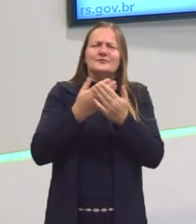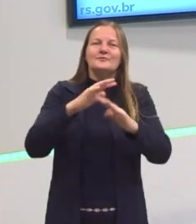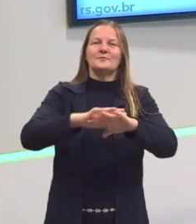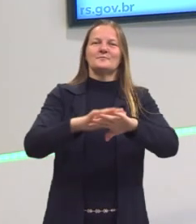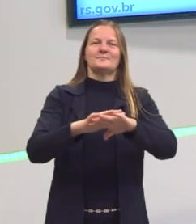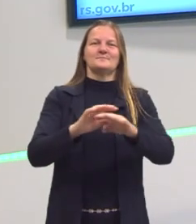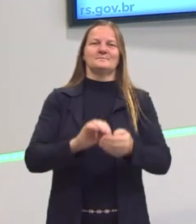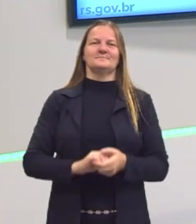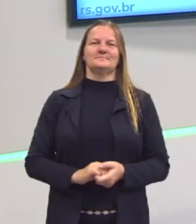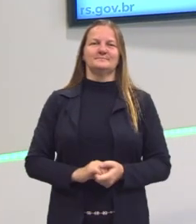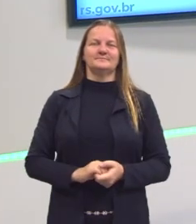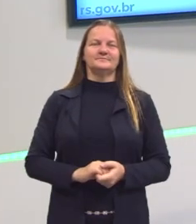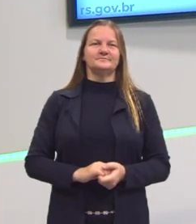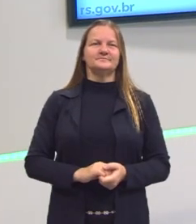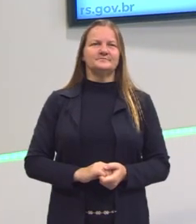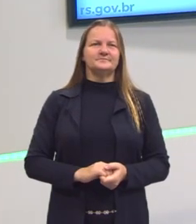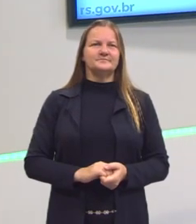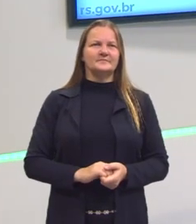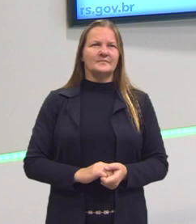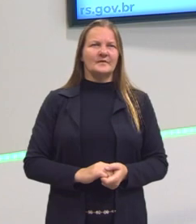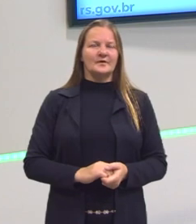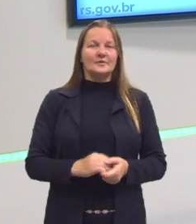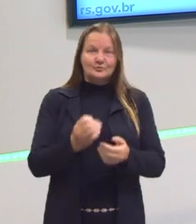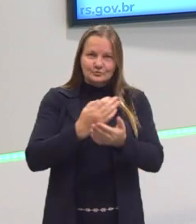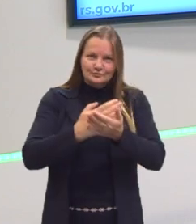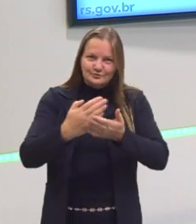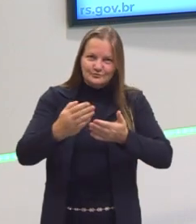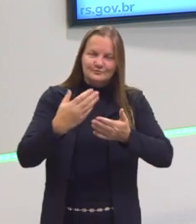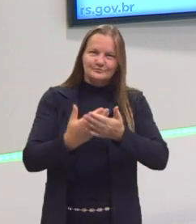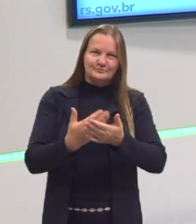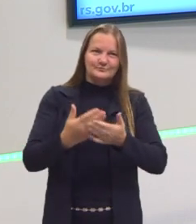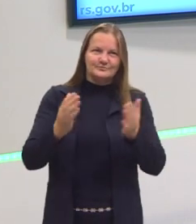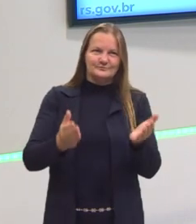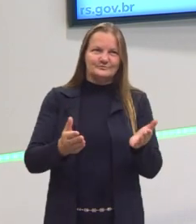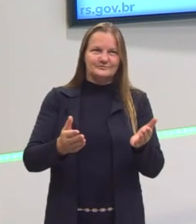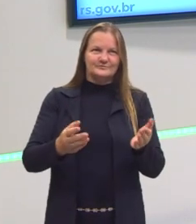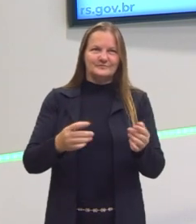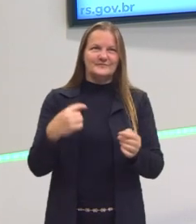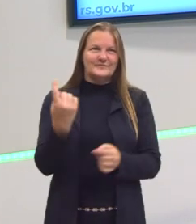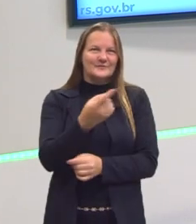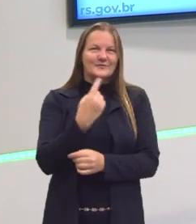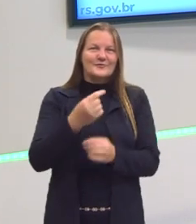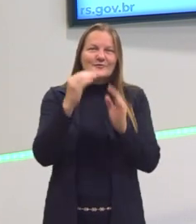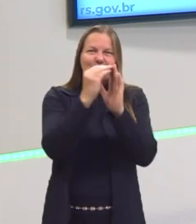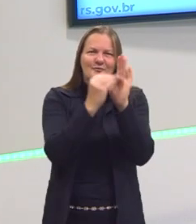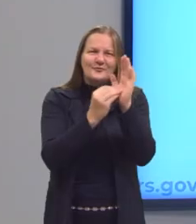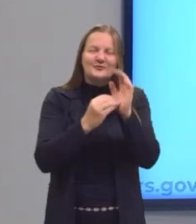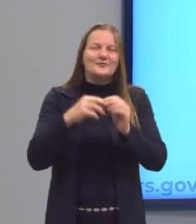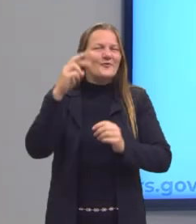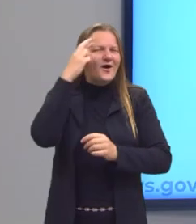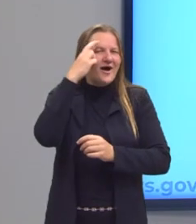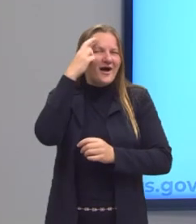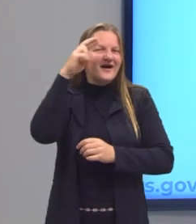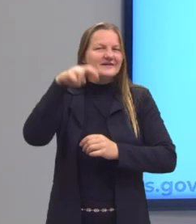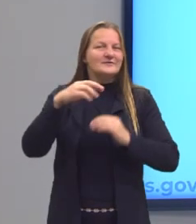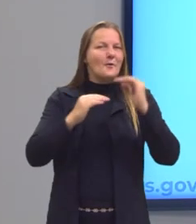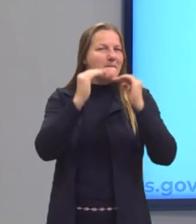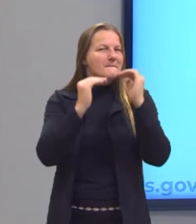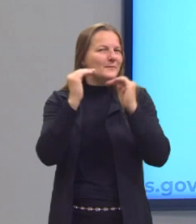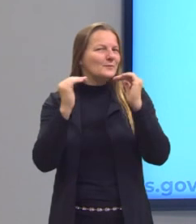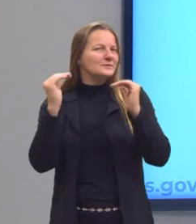matemática. Então para a gente iniciar a nossa aula de hoje com o conteúdo de razão e proporção,